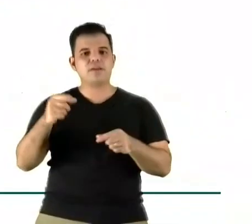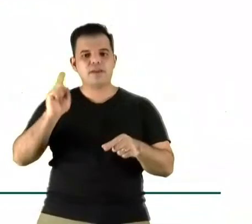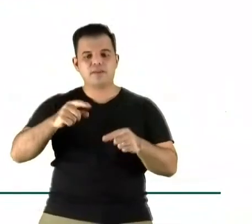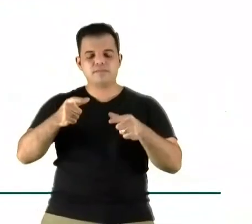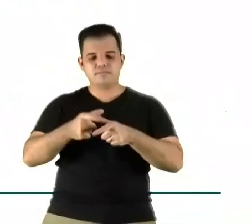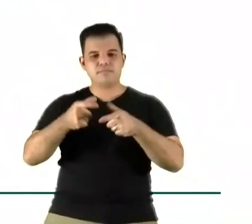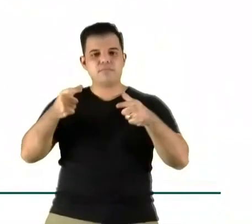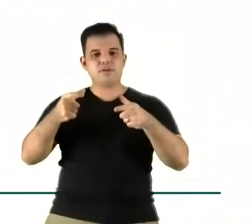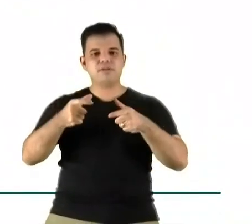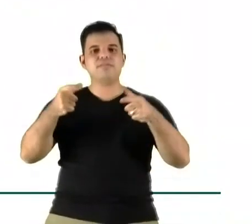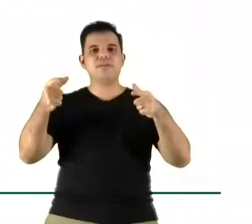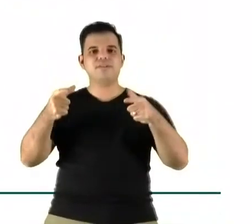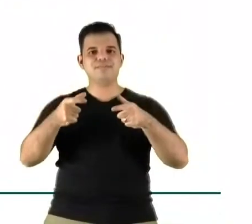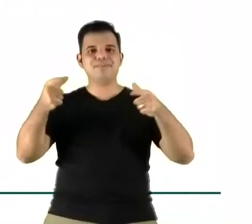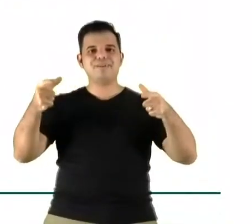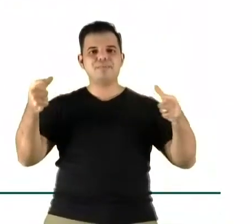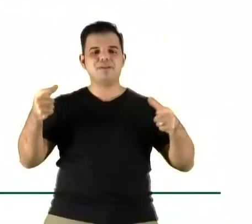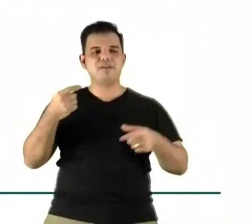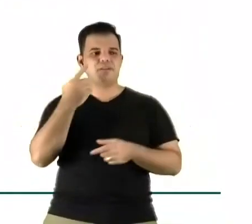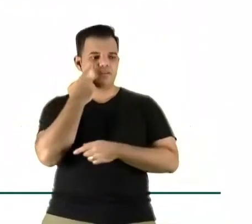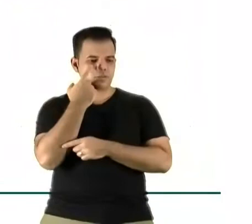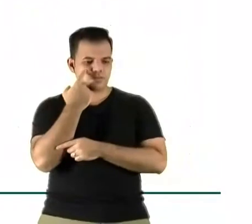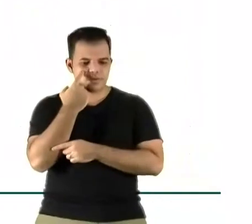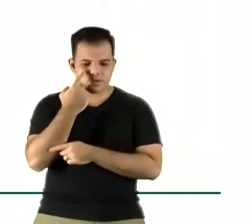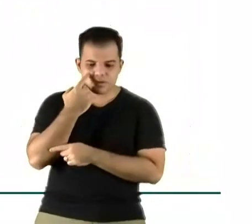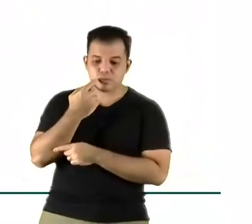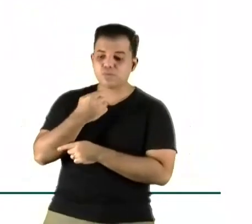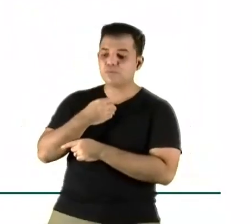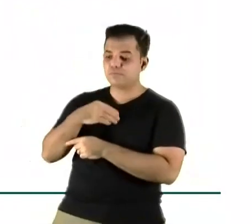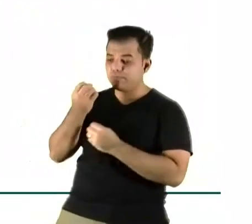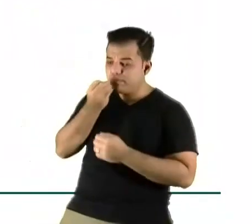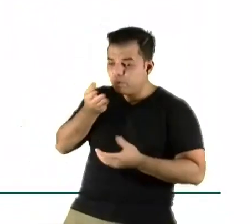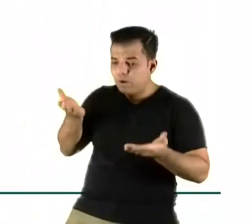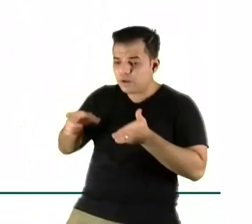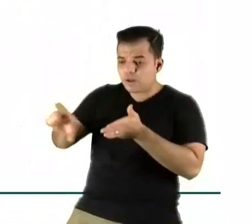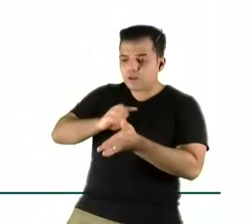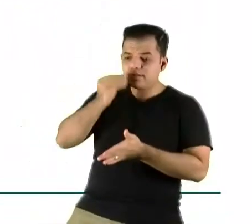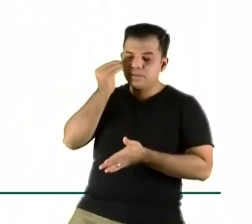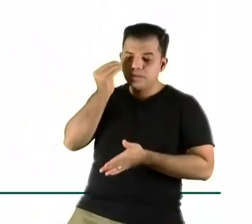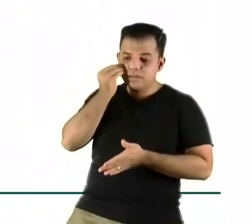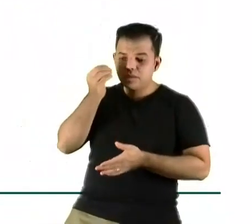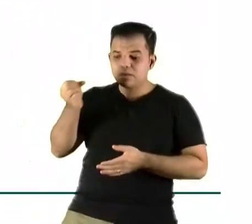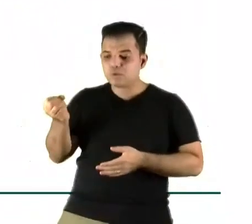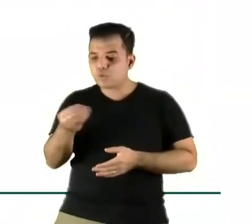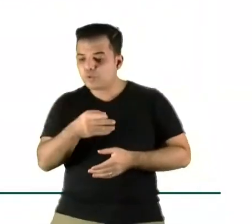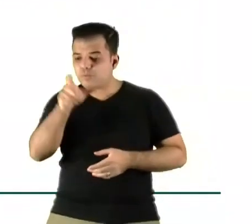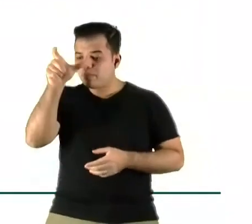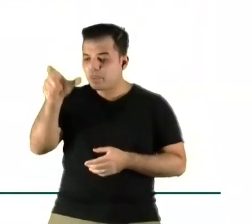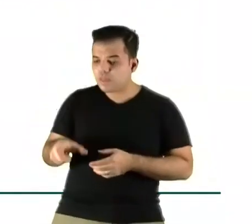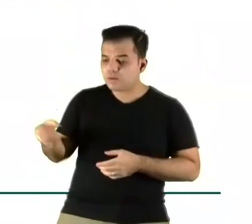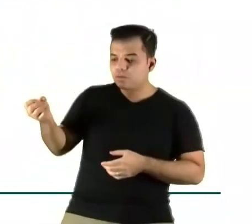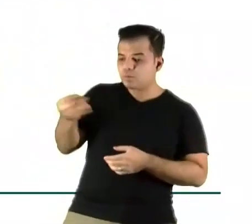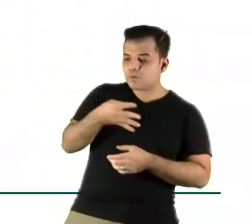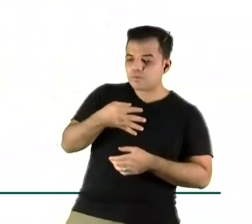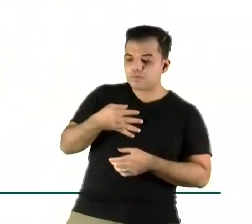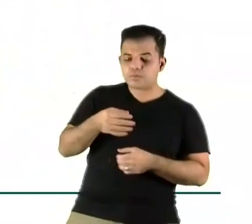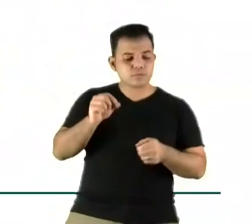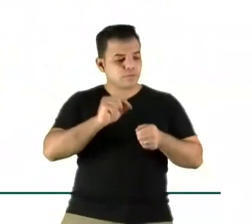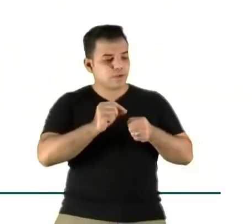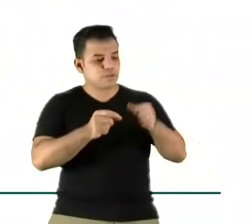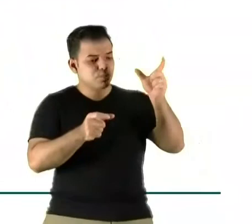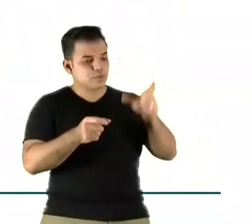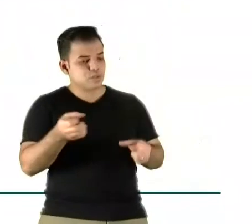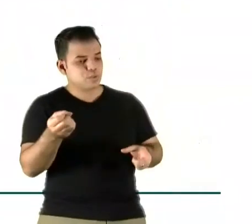A gente tem visto cada vez mais uma abertura para a gente testar e criar modelos e fazer funcionar melhor. Então, eu acho que a